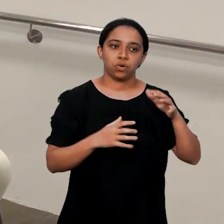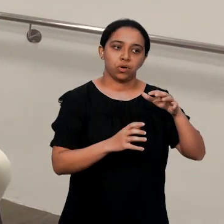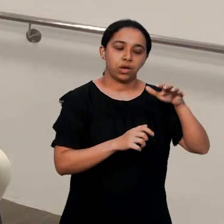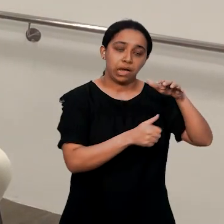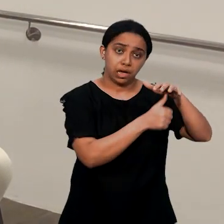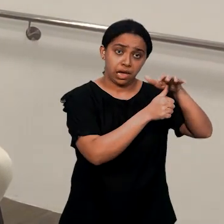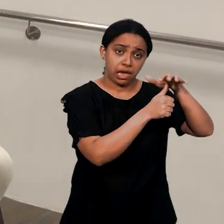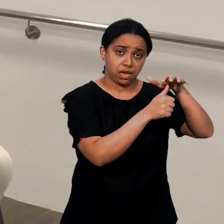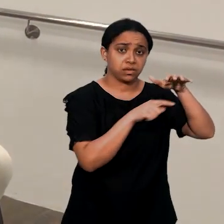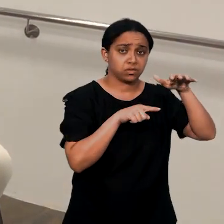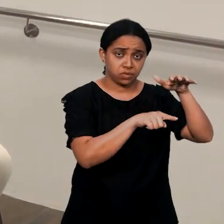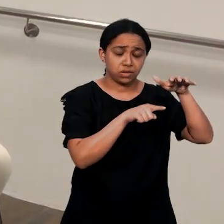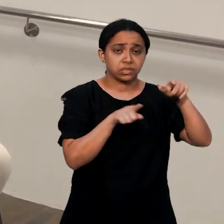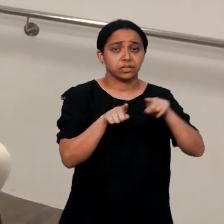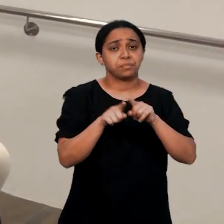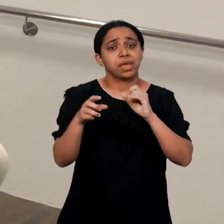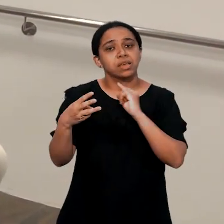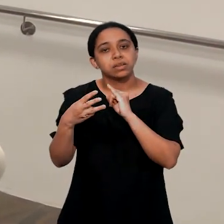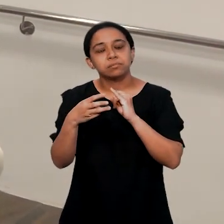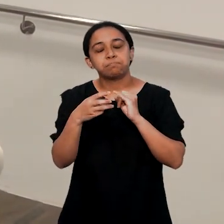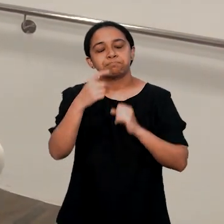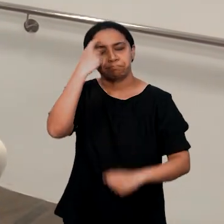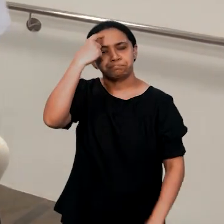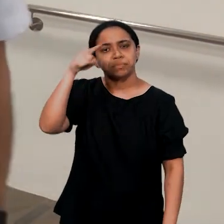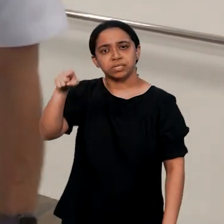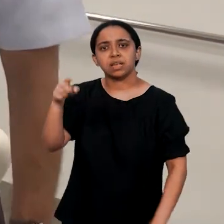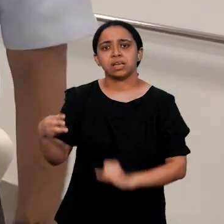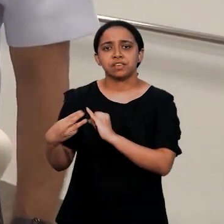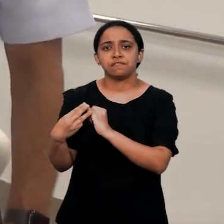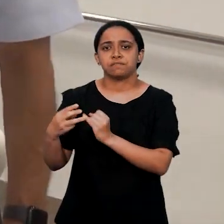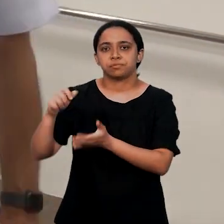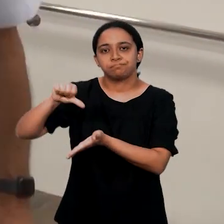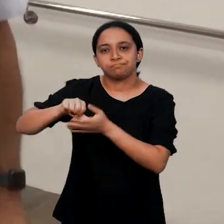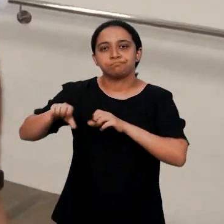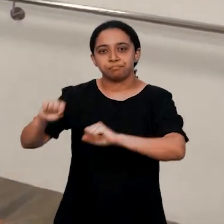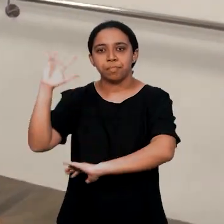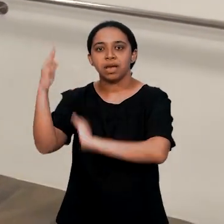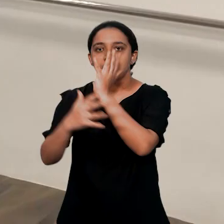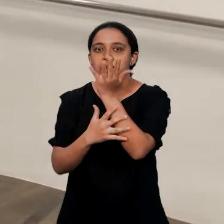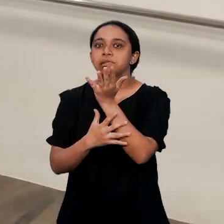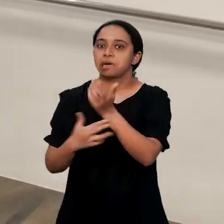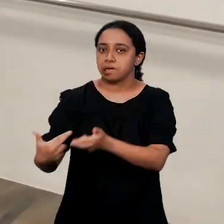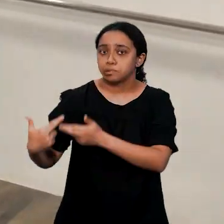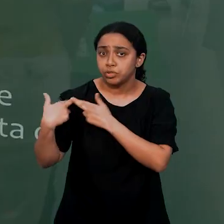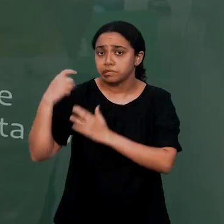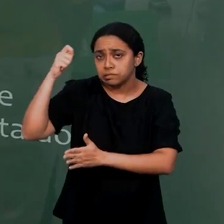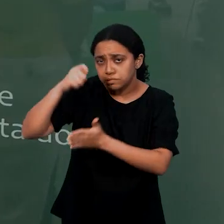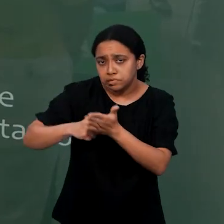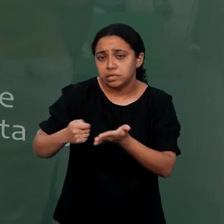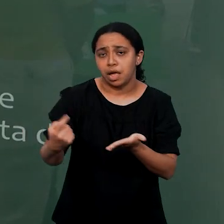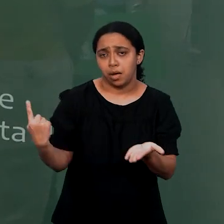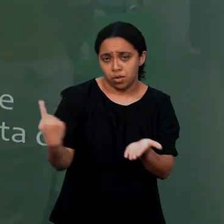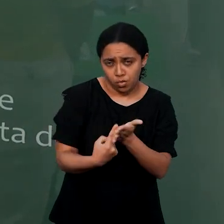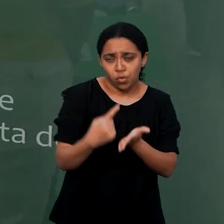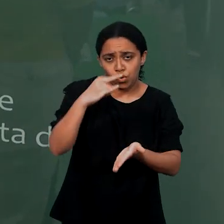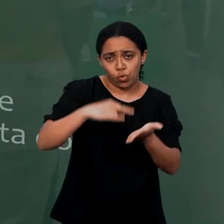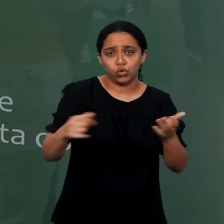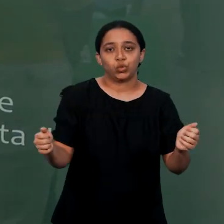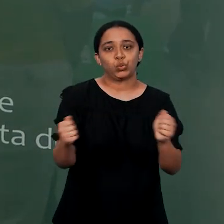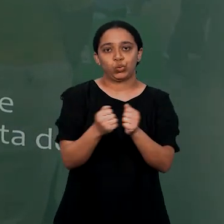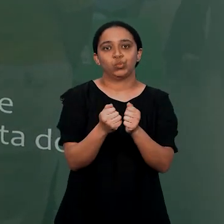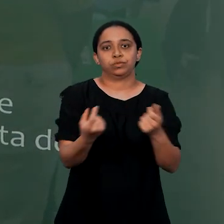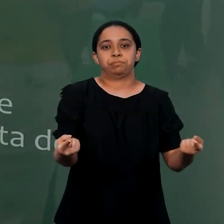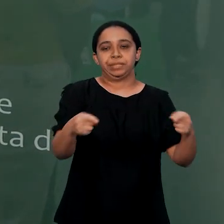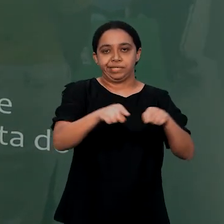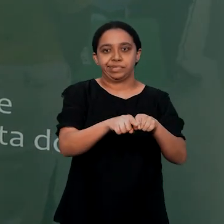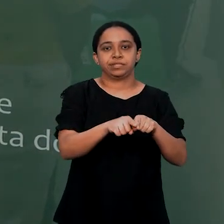o Instituto, o reitor, a pensar no Campus Maracanã para desenvolver, para a assinatura desse termo de